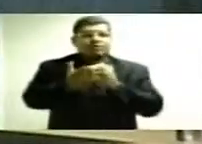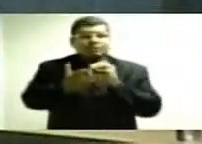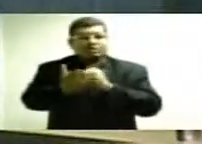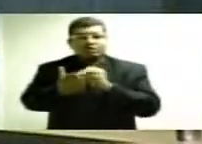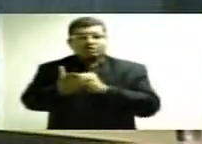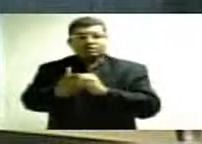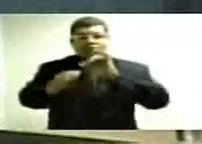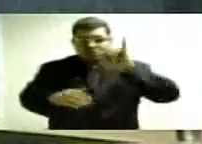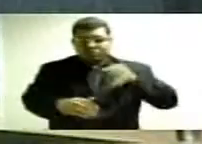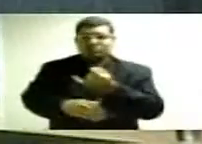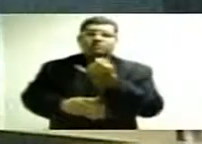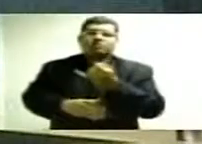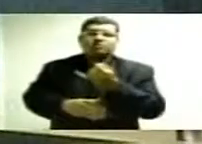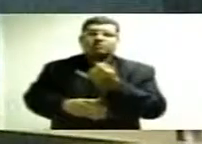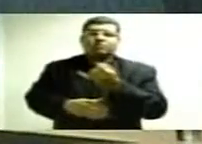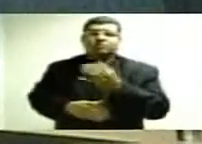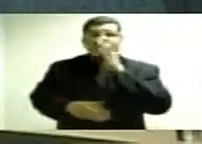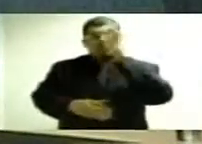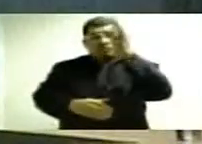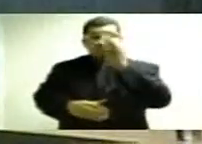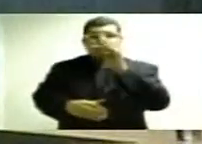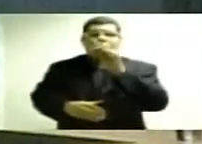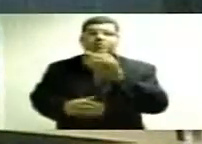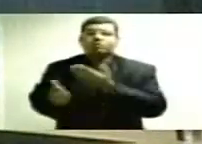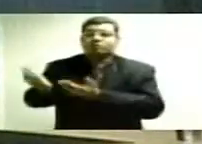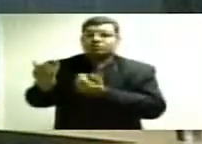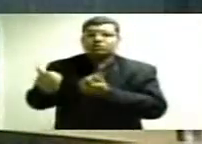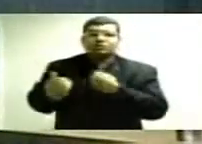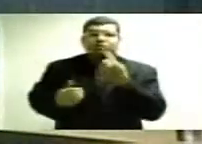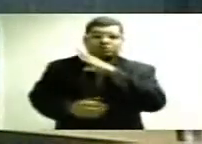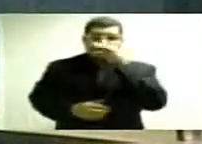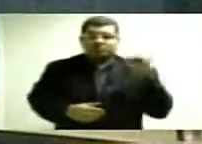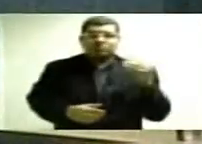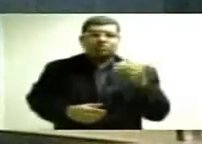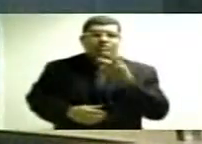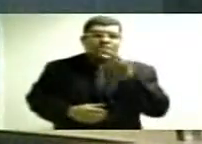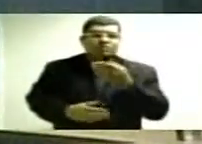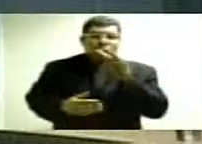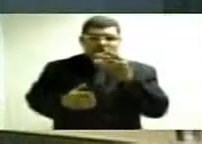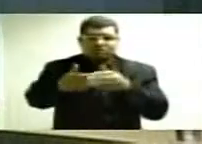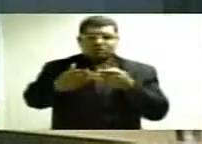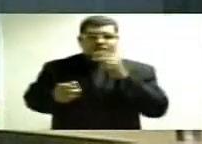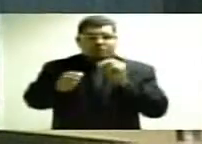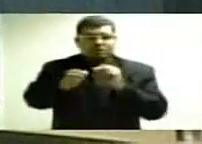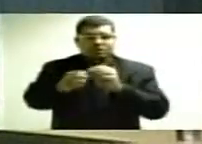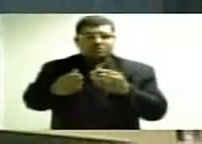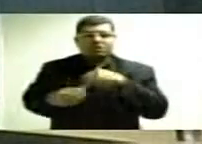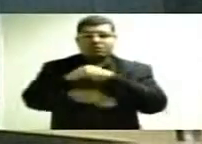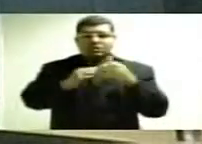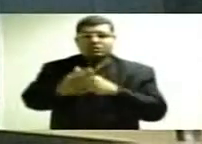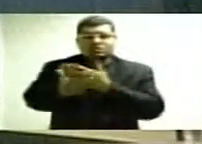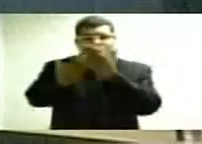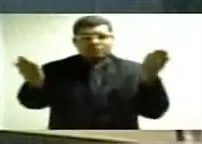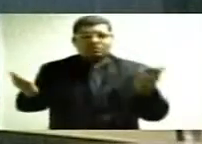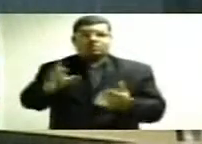de oportunidade para o futuro dos nossos jovens e das nossas crianças. É esse o apelo que eu quero fazer a todas as